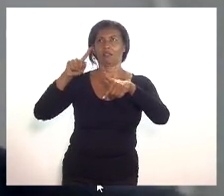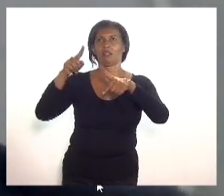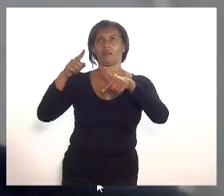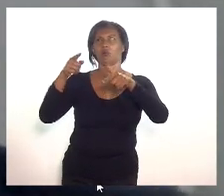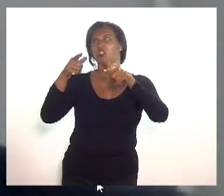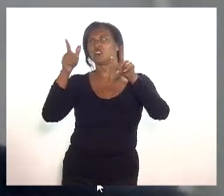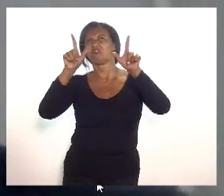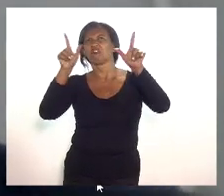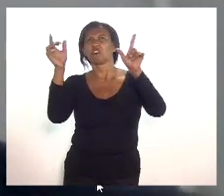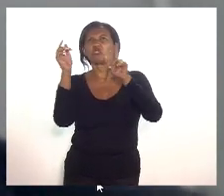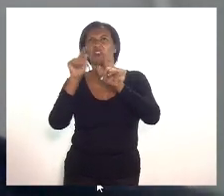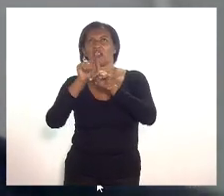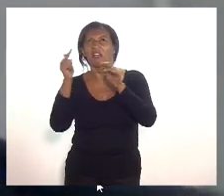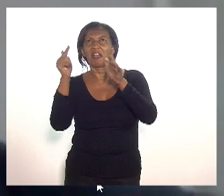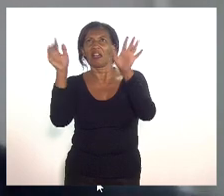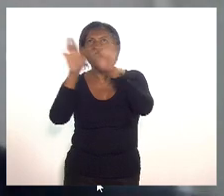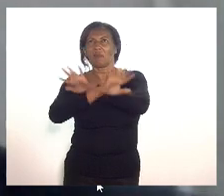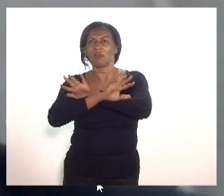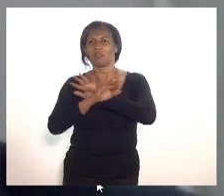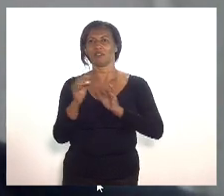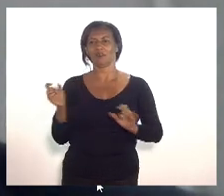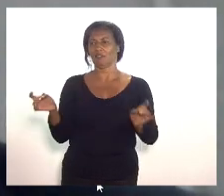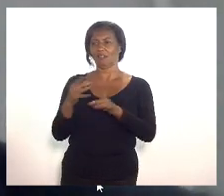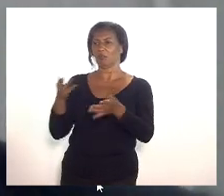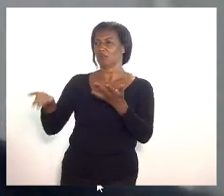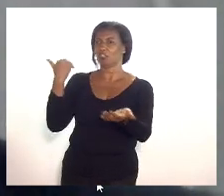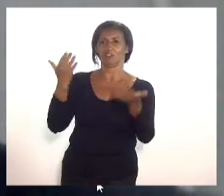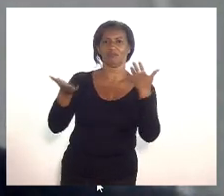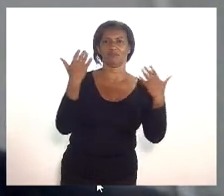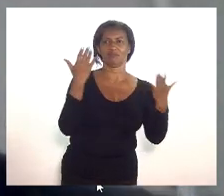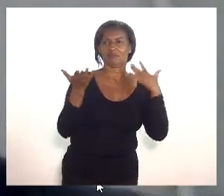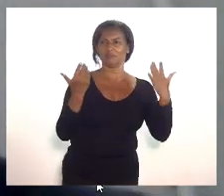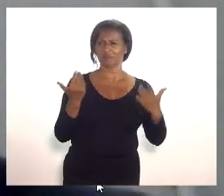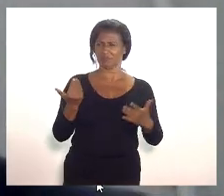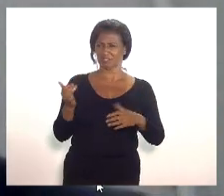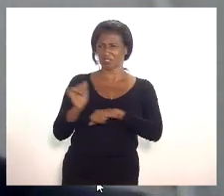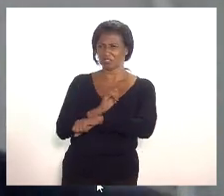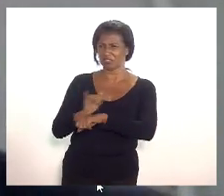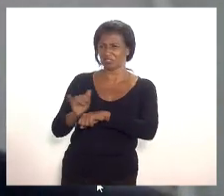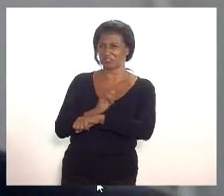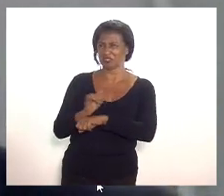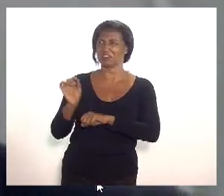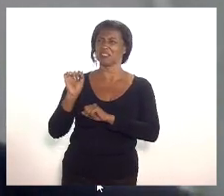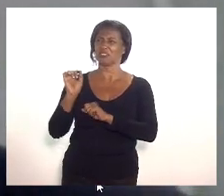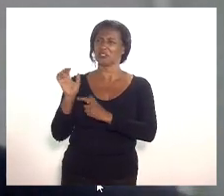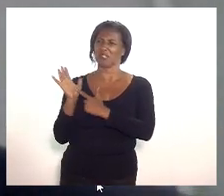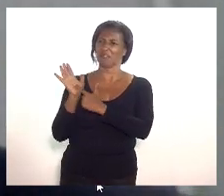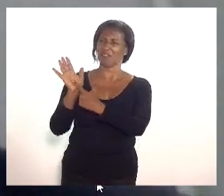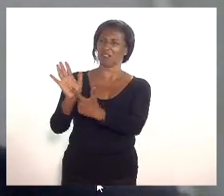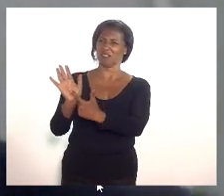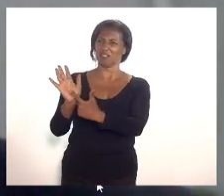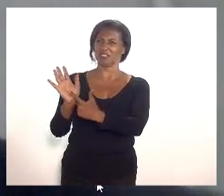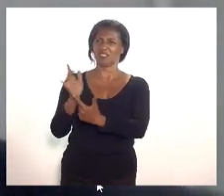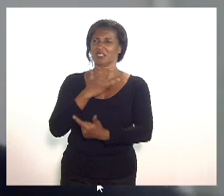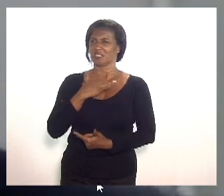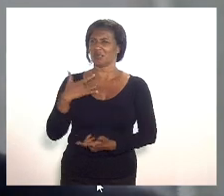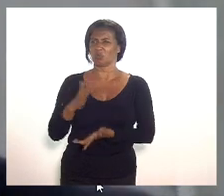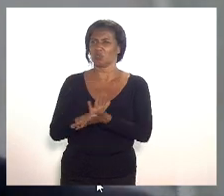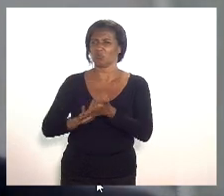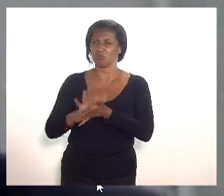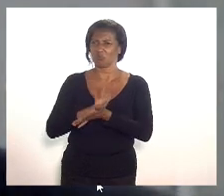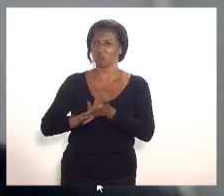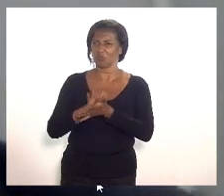parecia muito mais uma estratégia de marketing do que uma estratégia de saúde tendo em vista que as barreiras sanitárias por serem